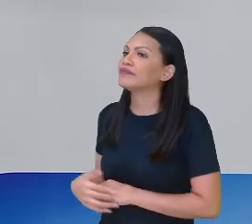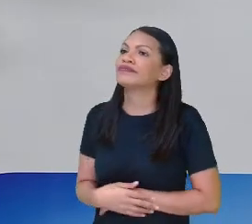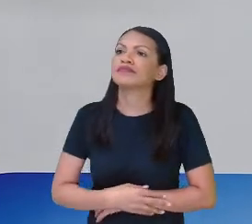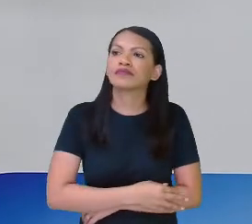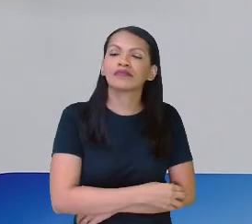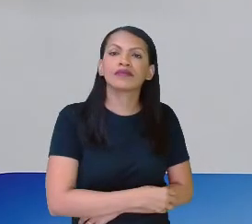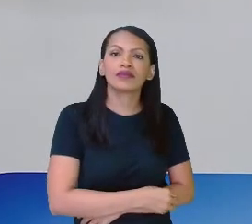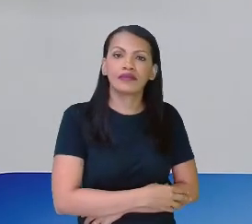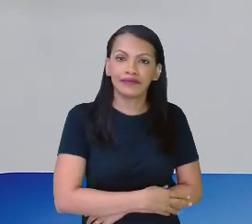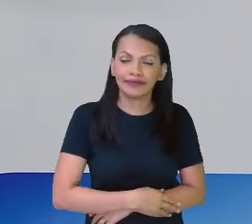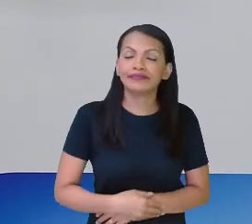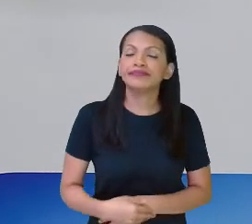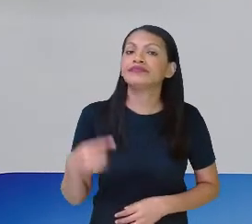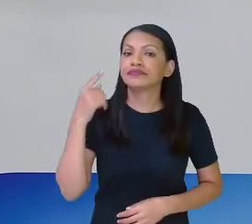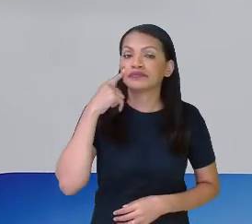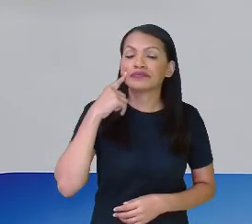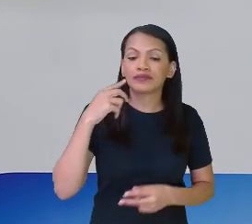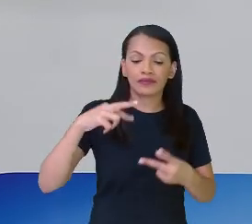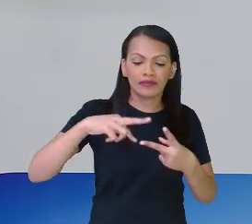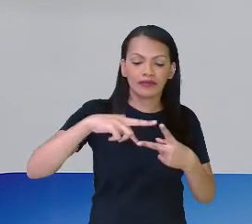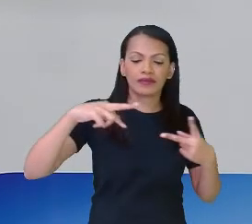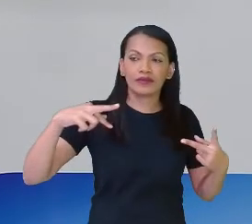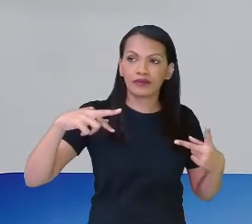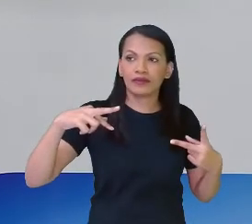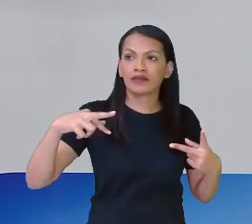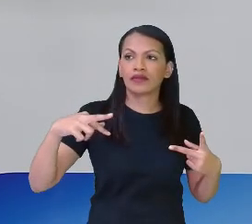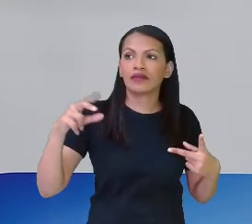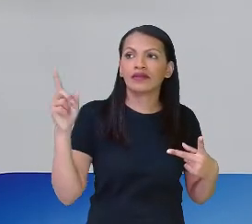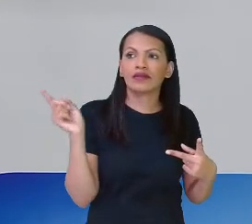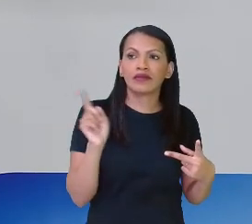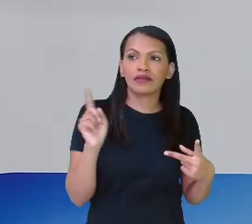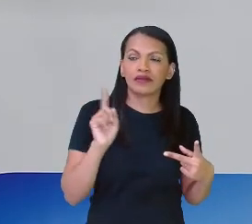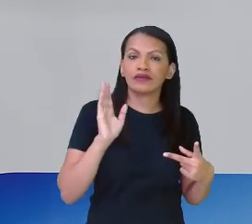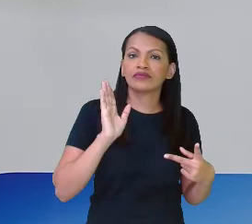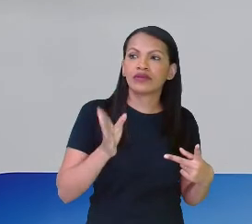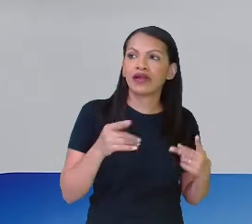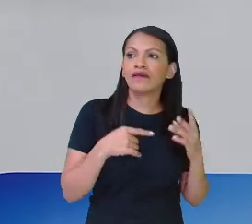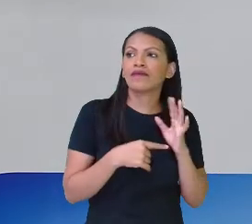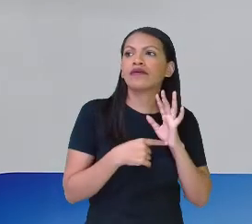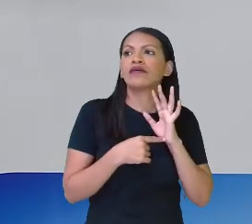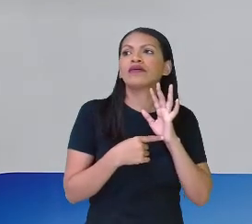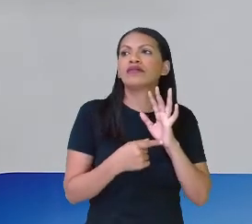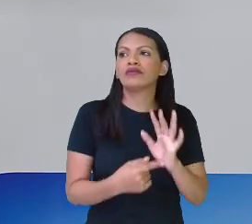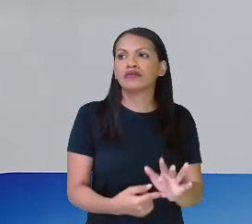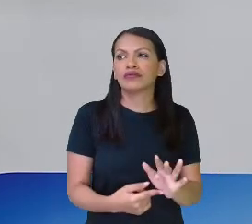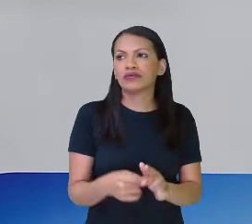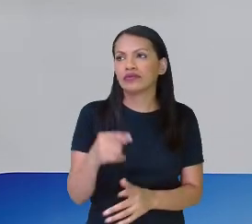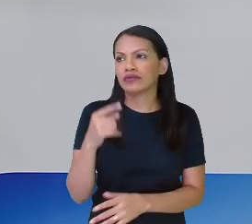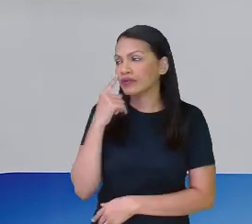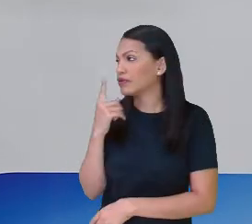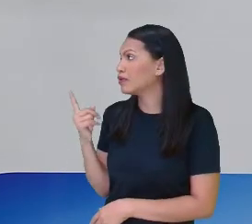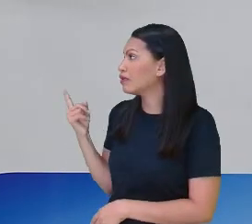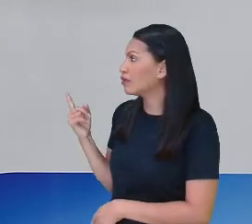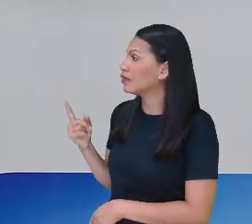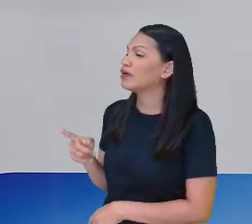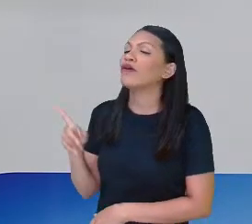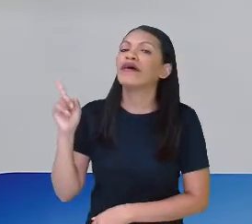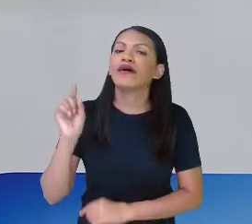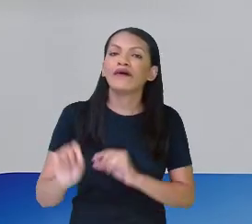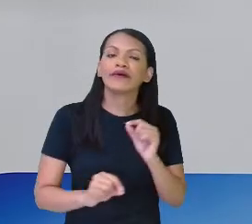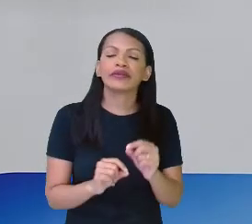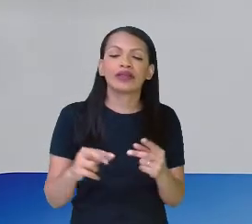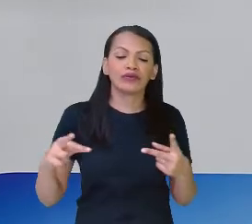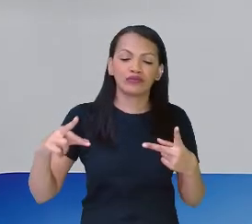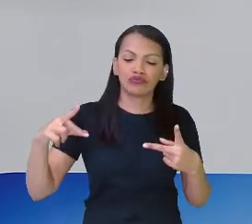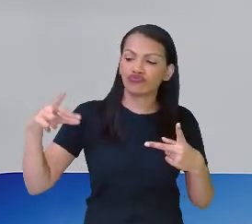e meio quadradinho um e um? Não, né? Eu já mostrei para vocês que meio quadradinho mais meio quadradinho